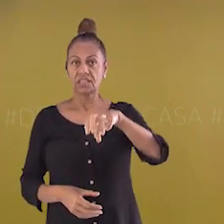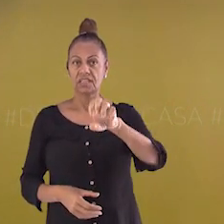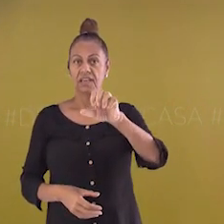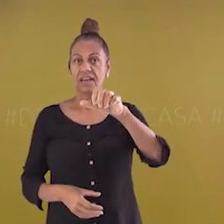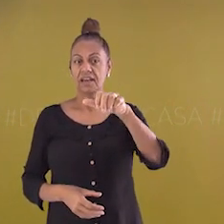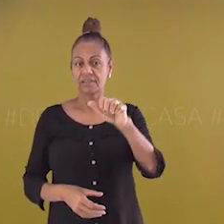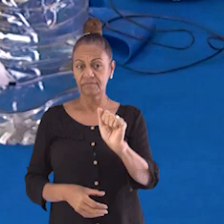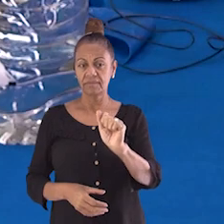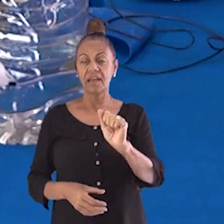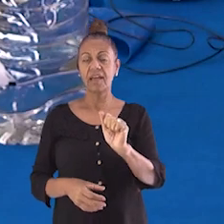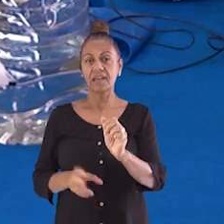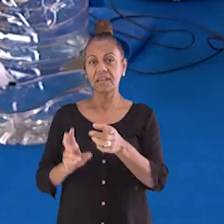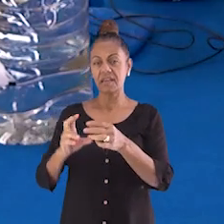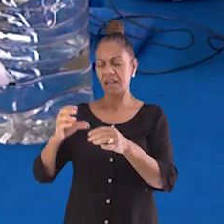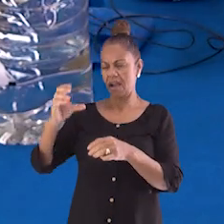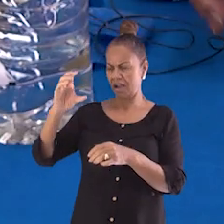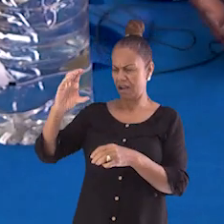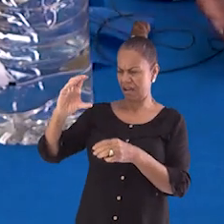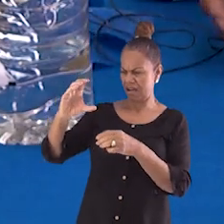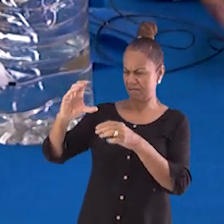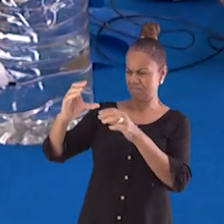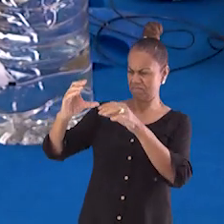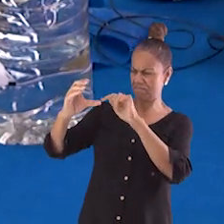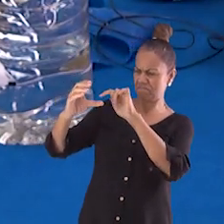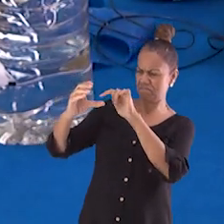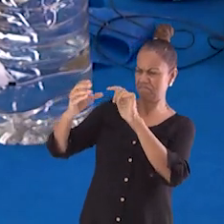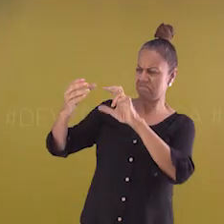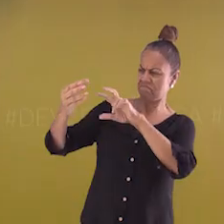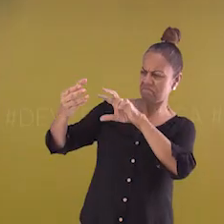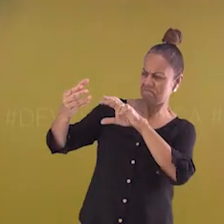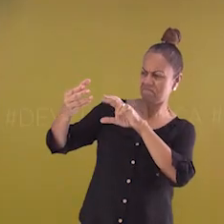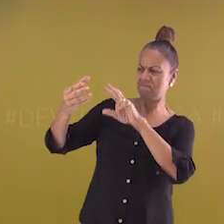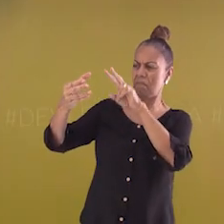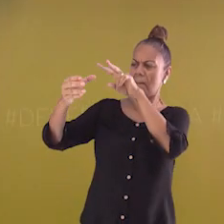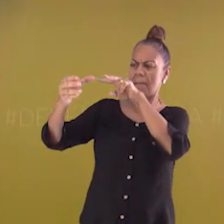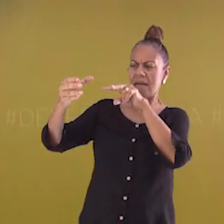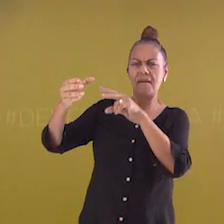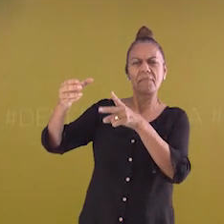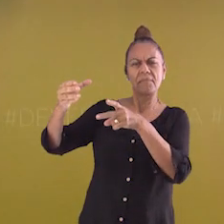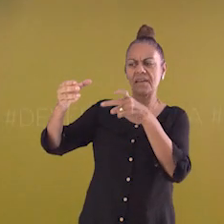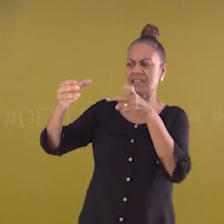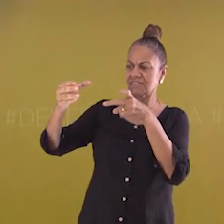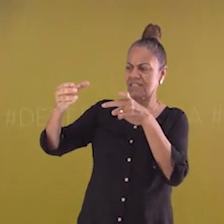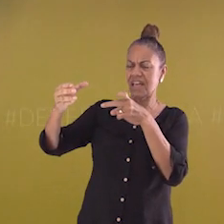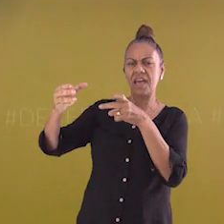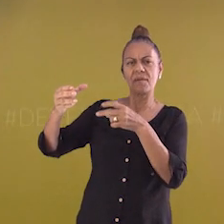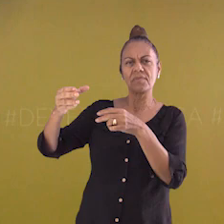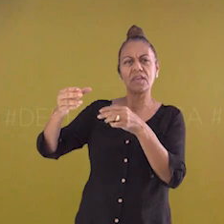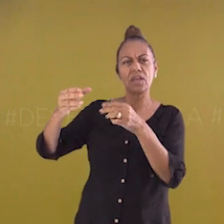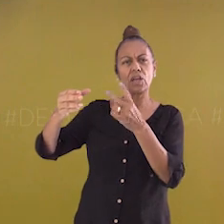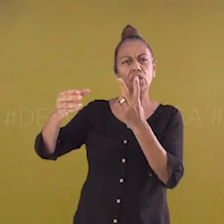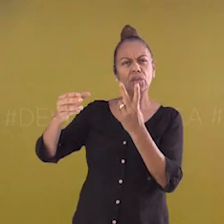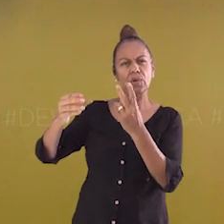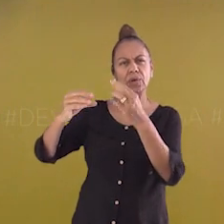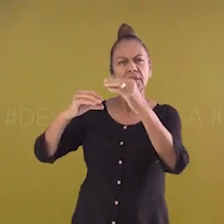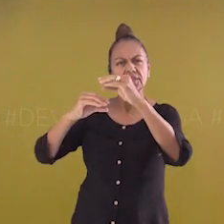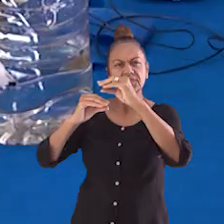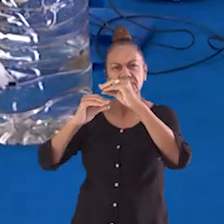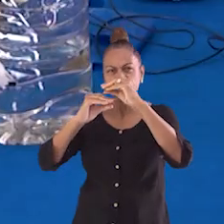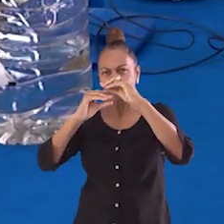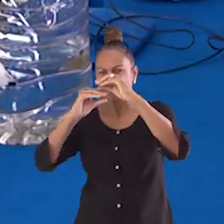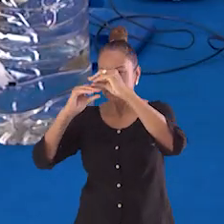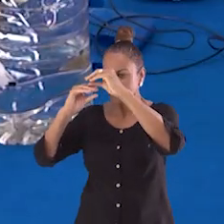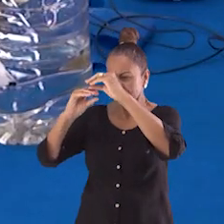consegue observar a diferença entre os materiais, e as misturas homogêneas, que são como